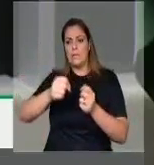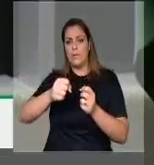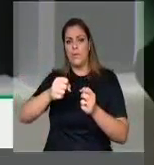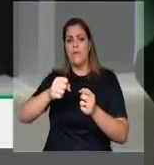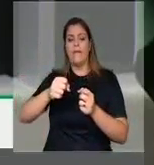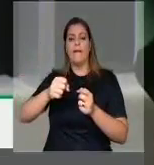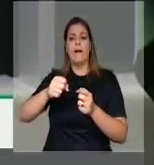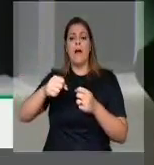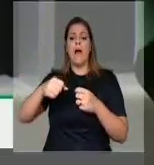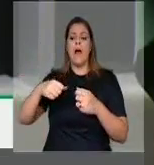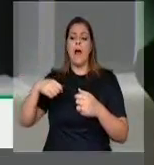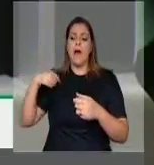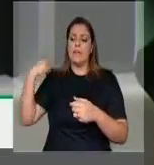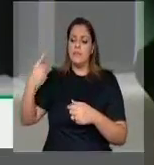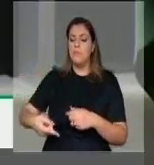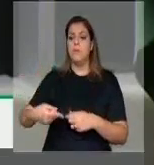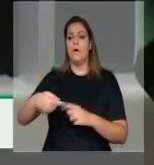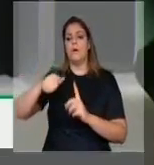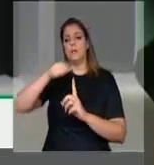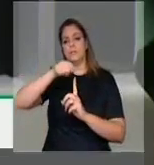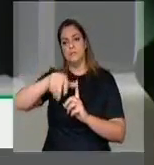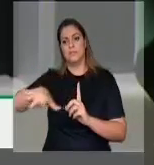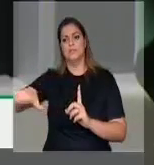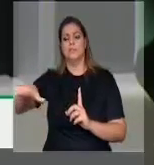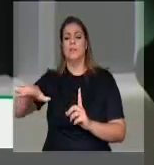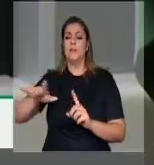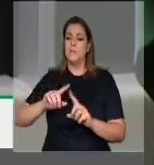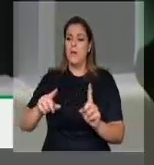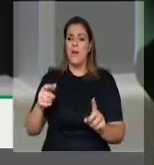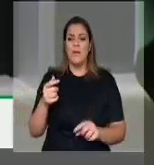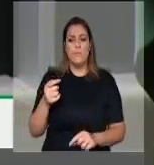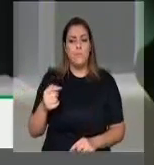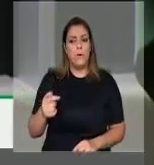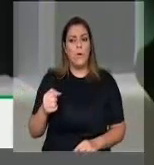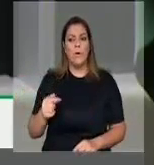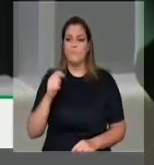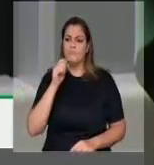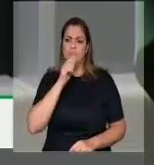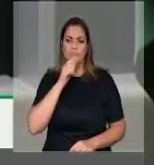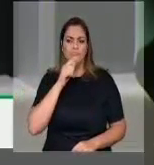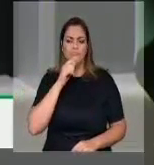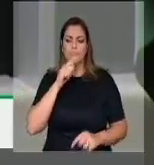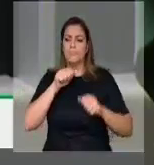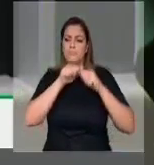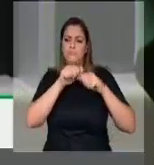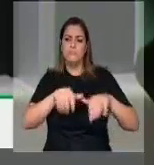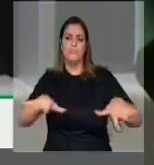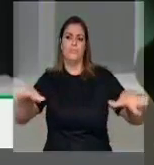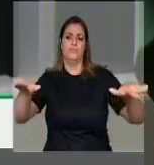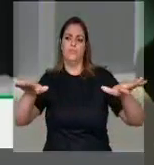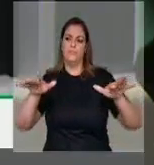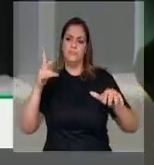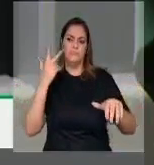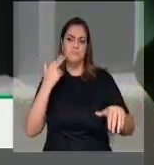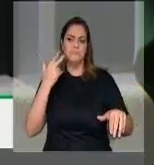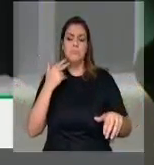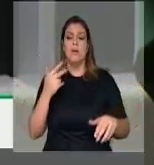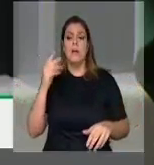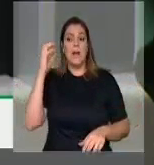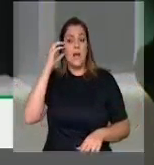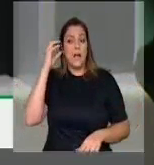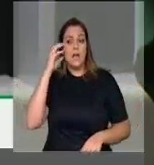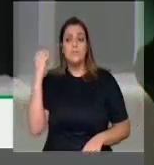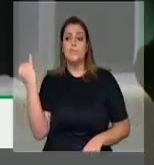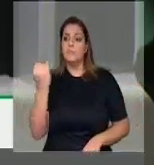A rádio está operando, só com 5% da capacidade nem chega na Amazônia. A Rádio Nacional da Amazônia cumpre